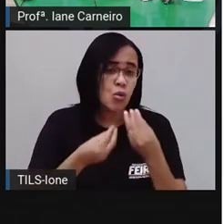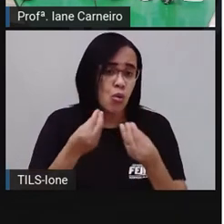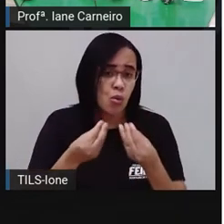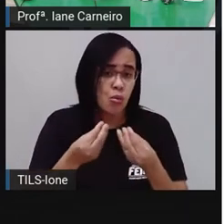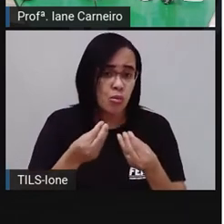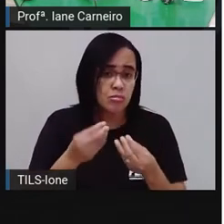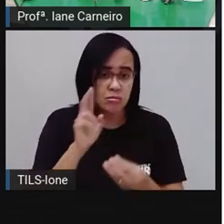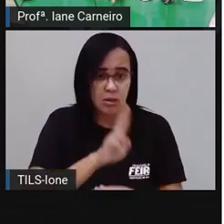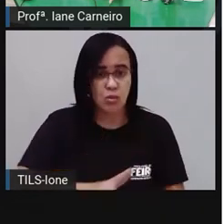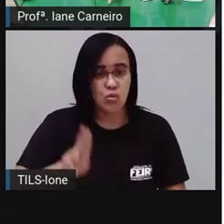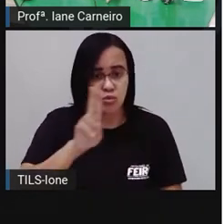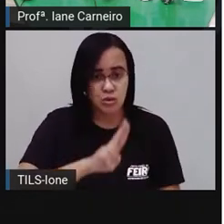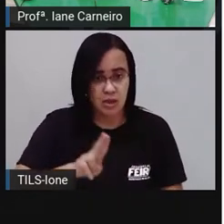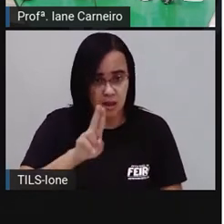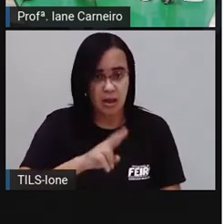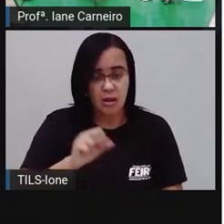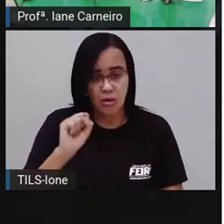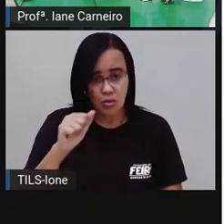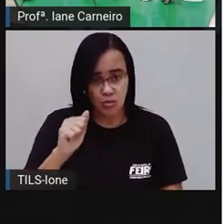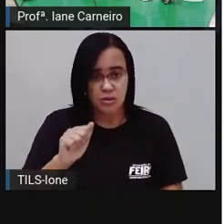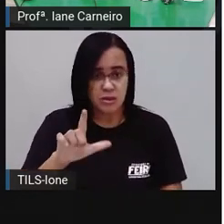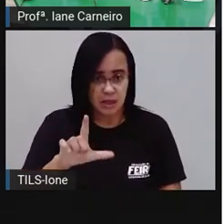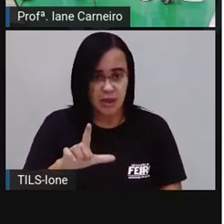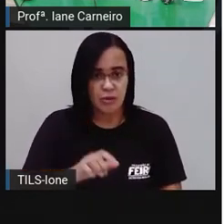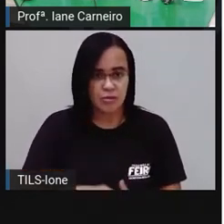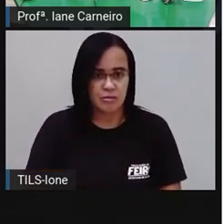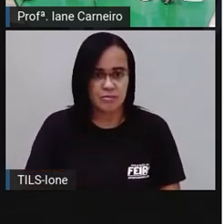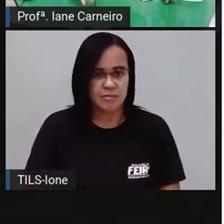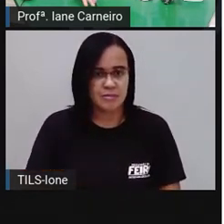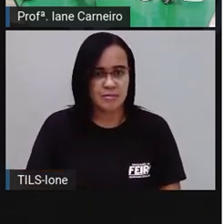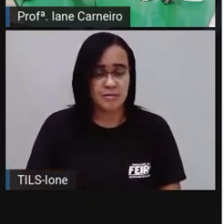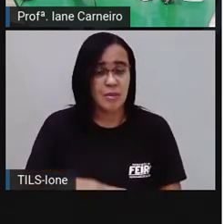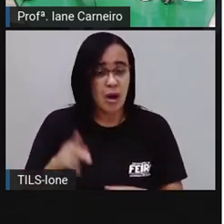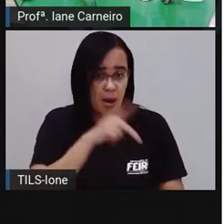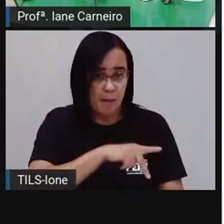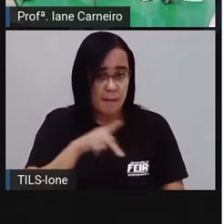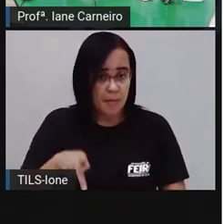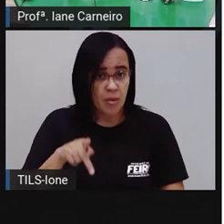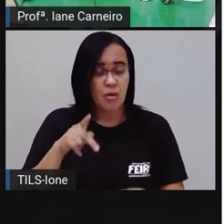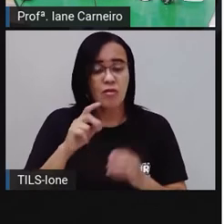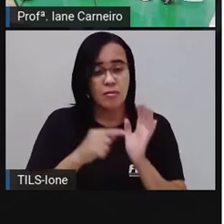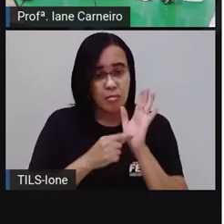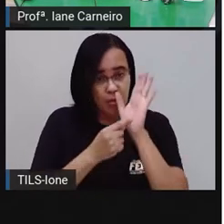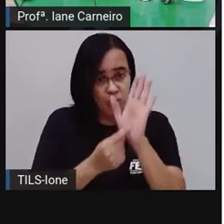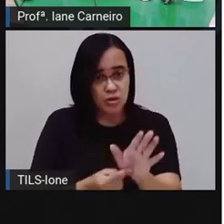tá bom? Então, já pega aí a sua xícara. A PRO vai demonstrar para vocês aqui